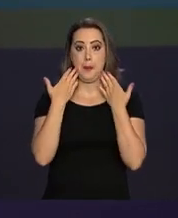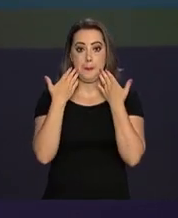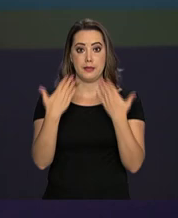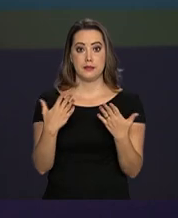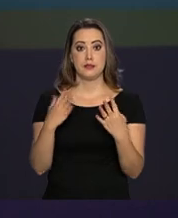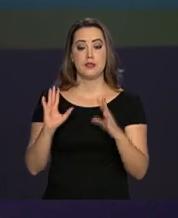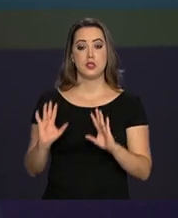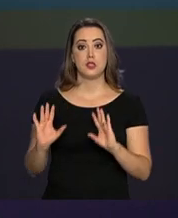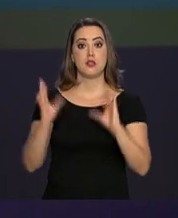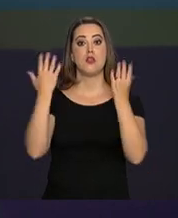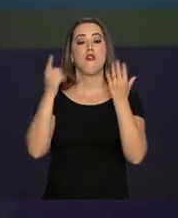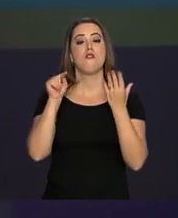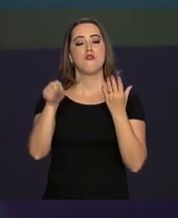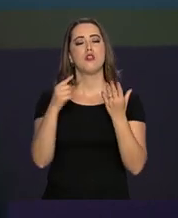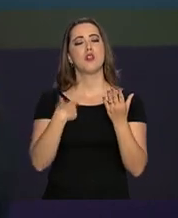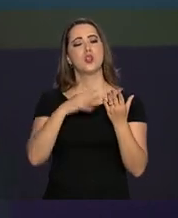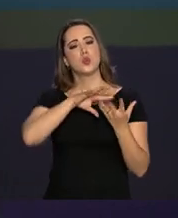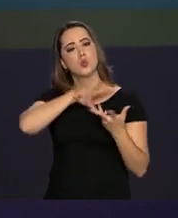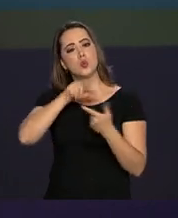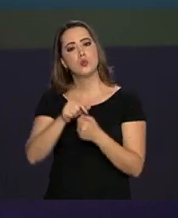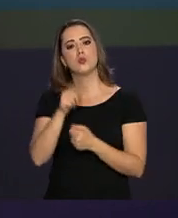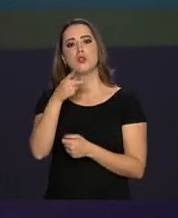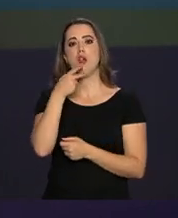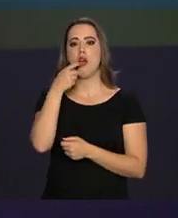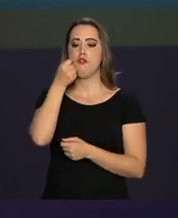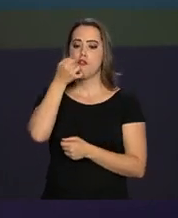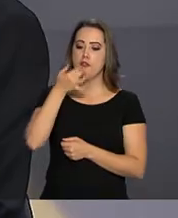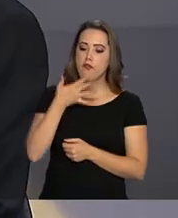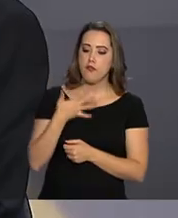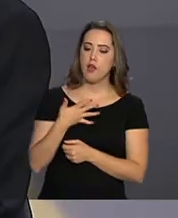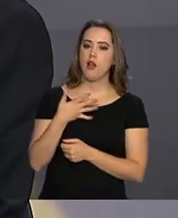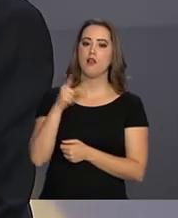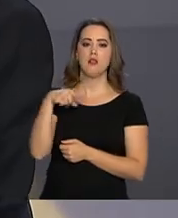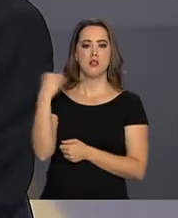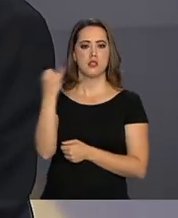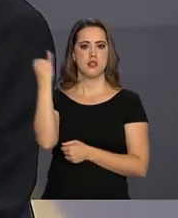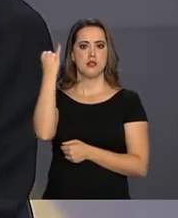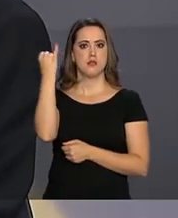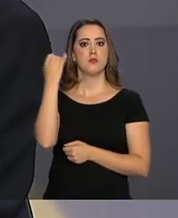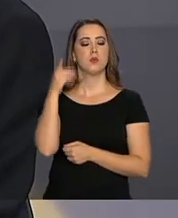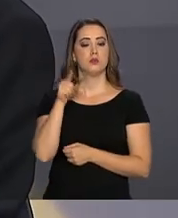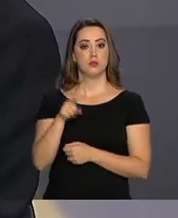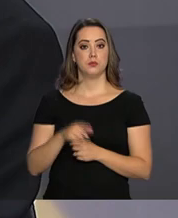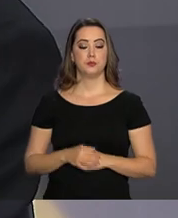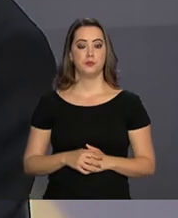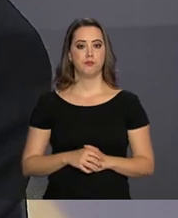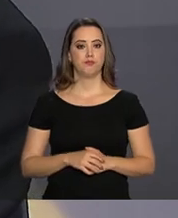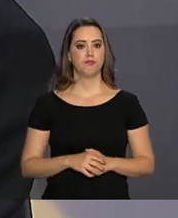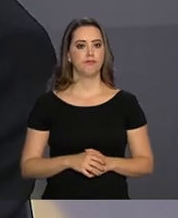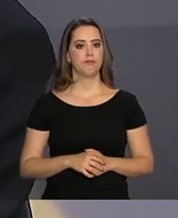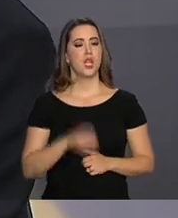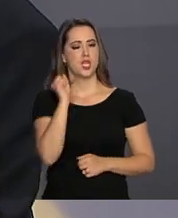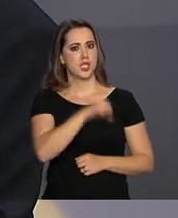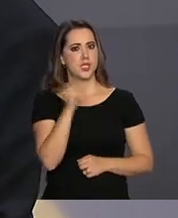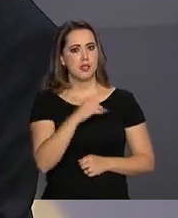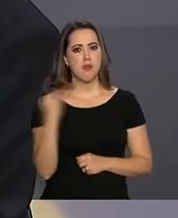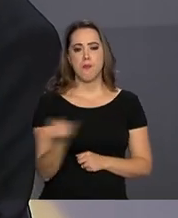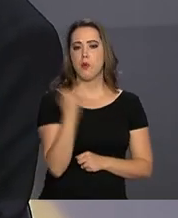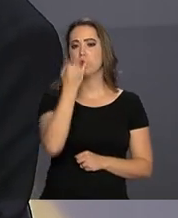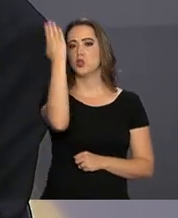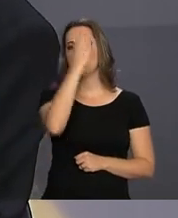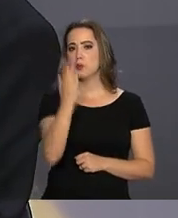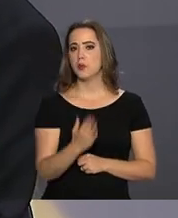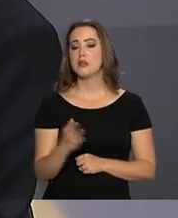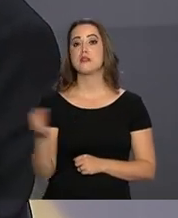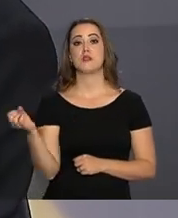internacionais, o discurso do presidente é muito esperado? Muito esperado e é um momento muito importante para o Brasil e